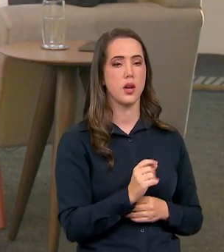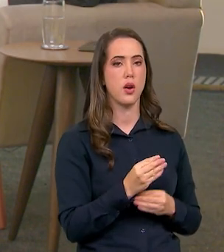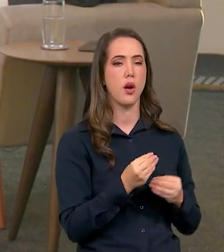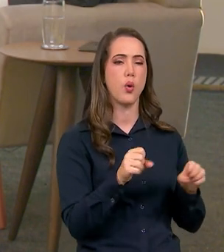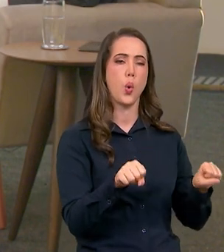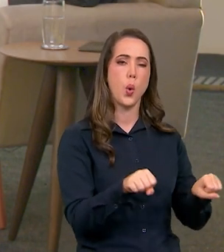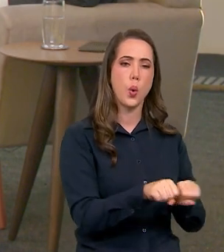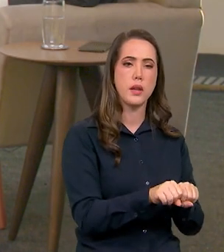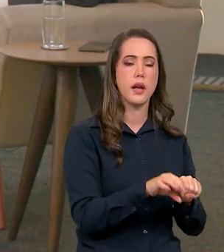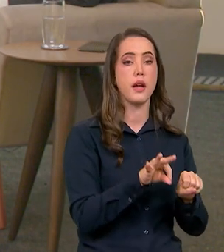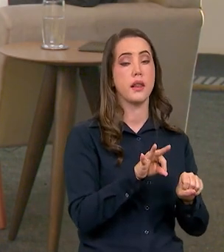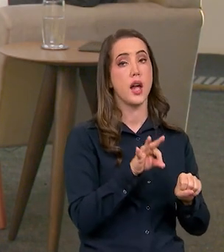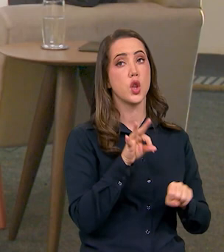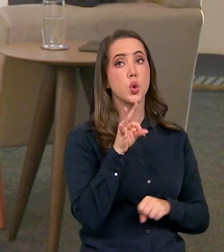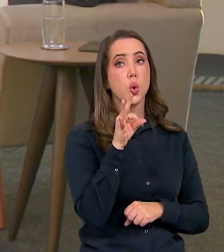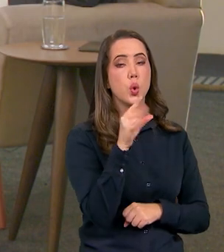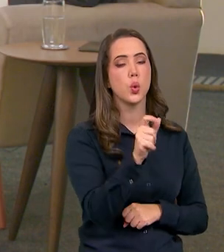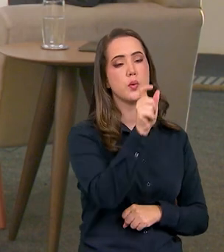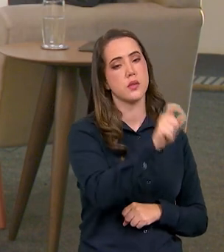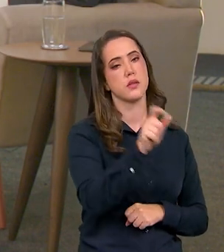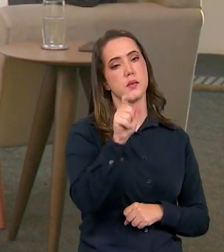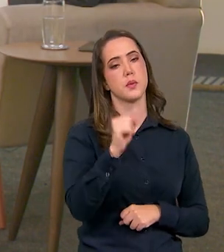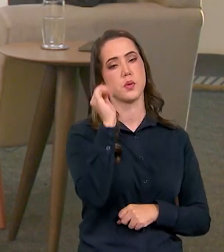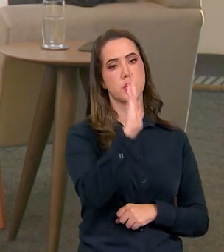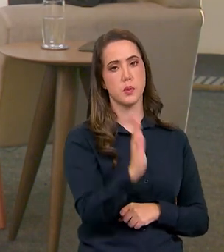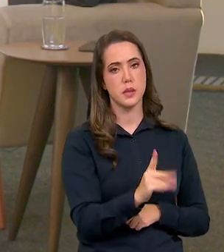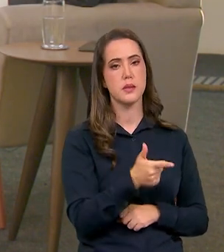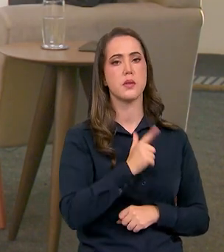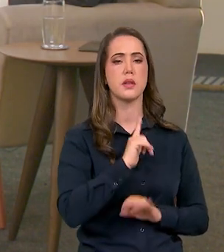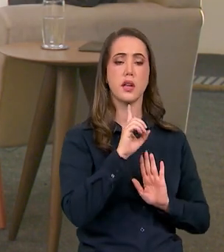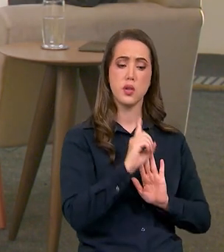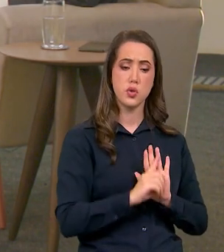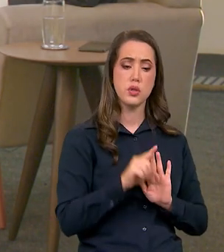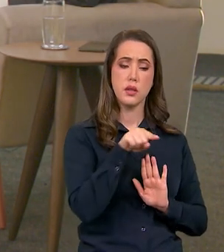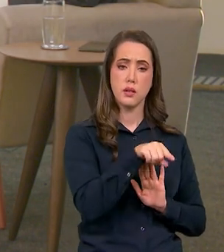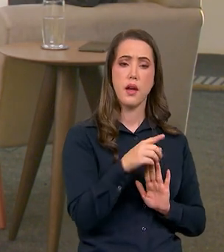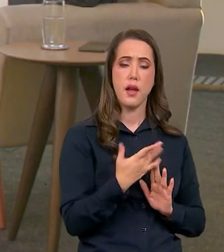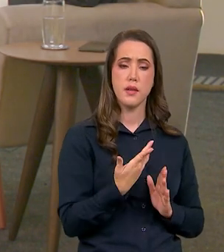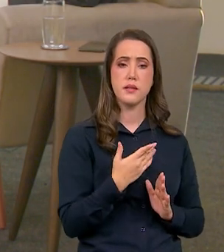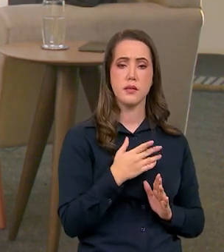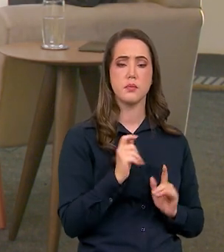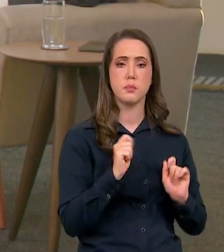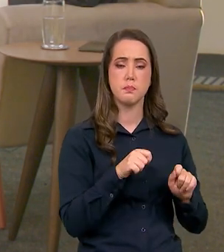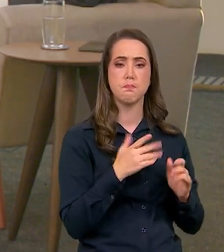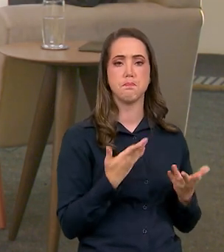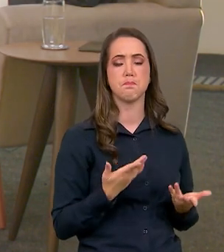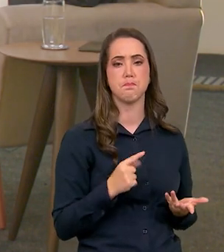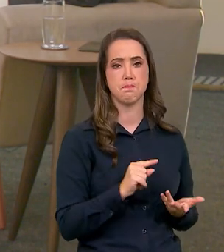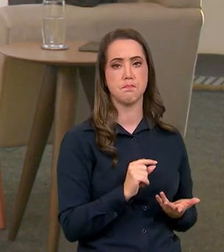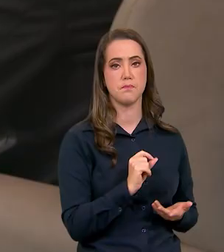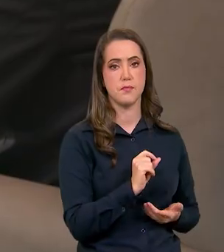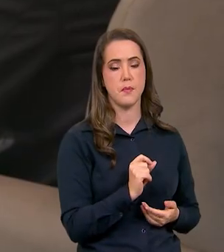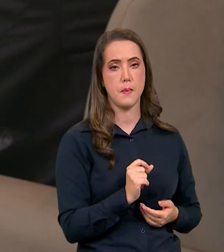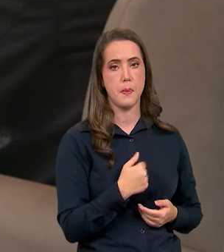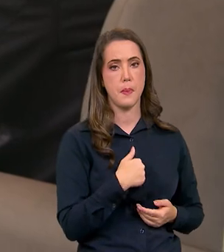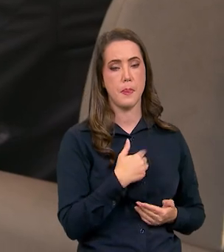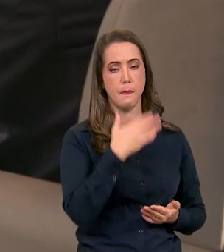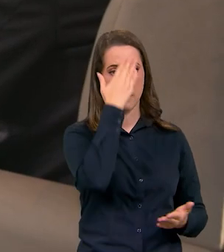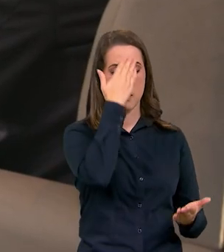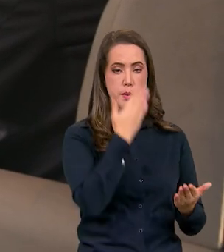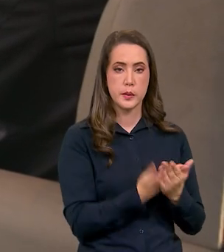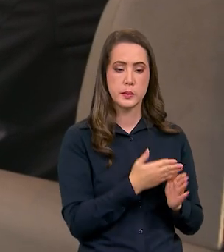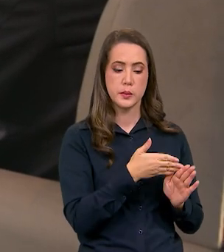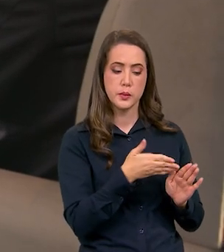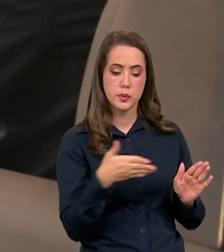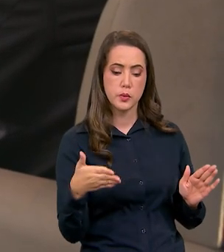conectar todos os brasileiros que tenham direito a esse acesso acho que como eu disse quando